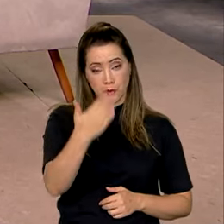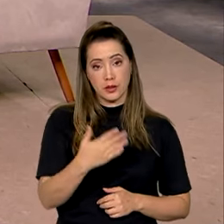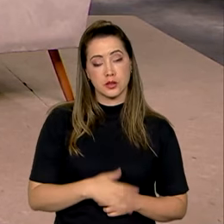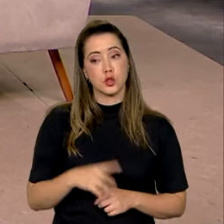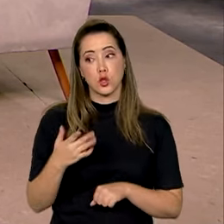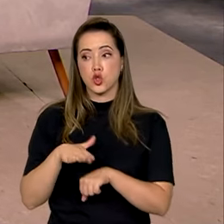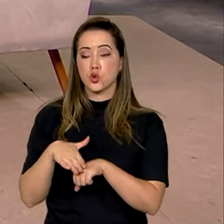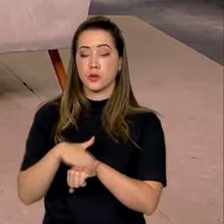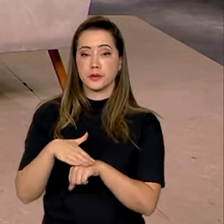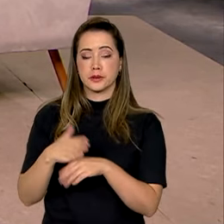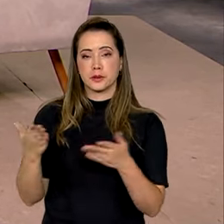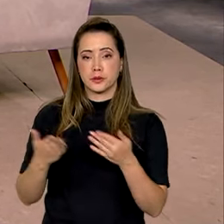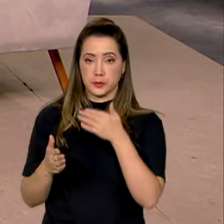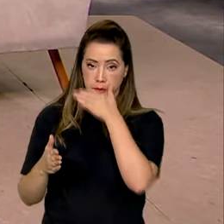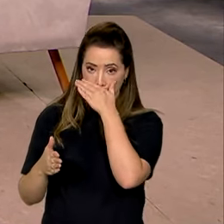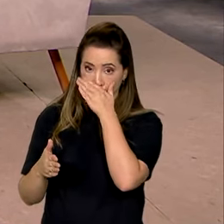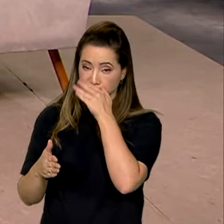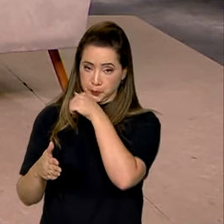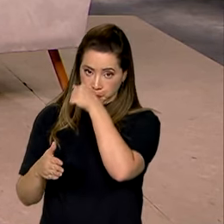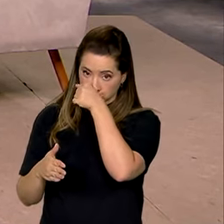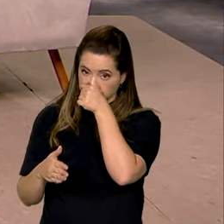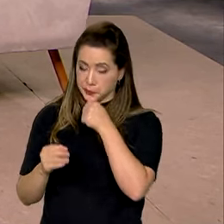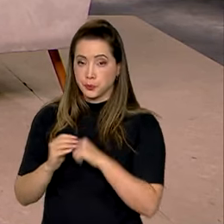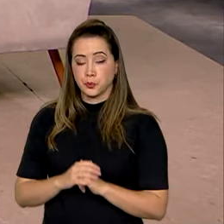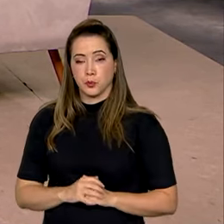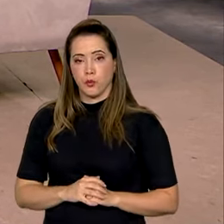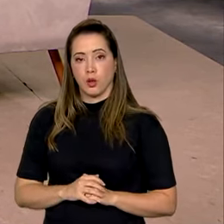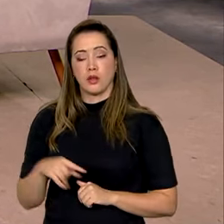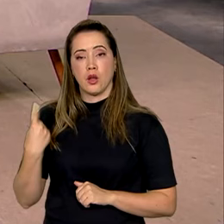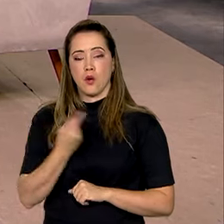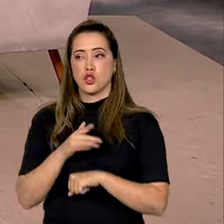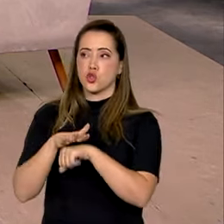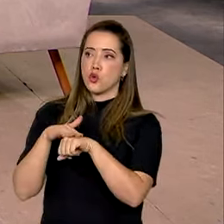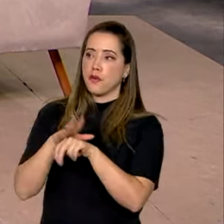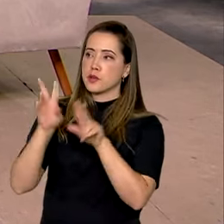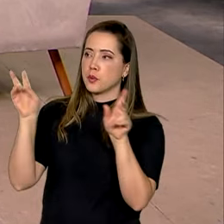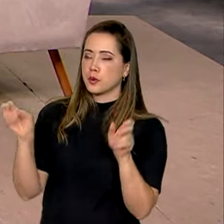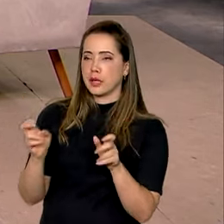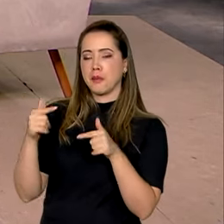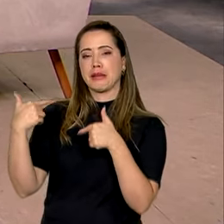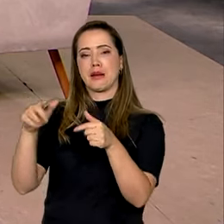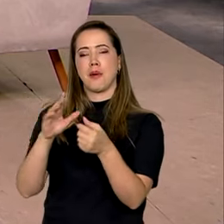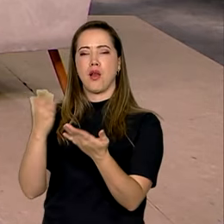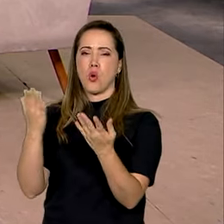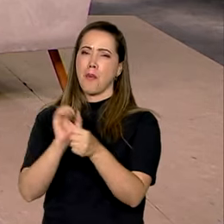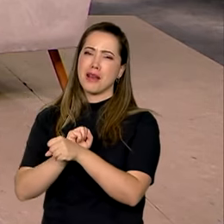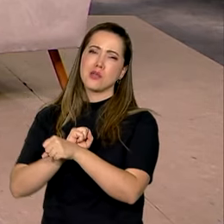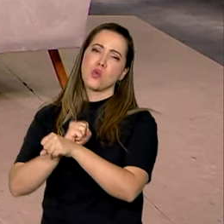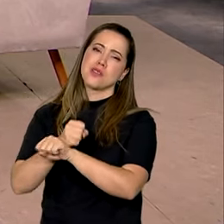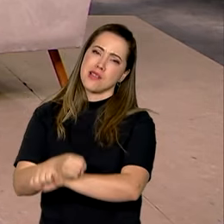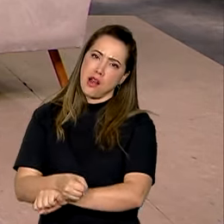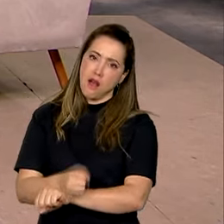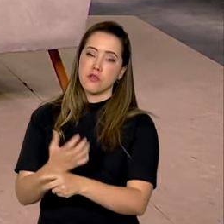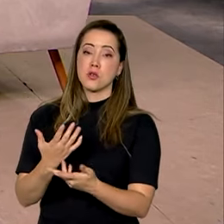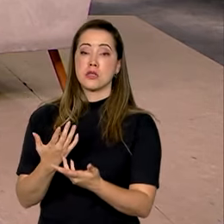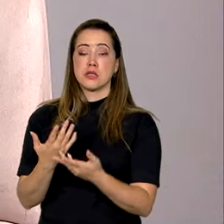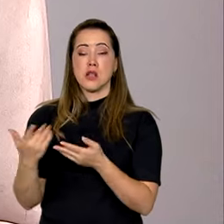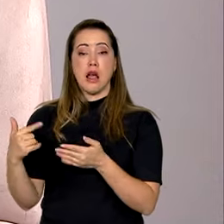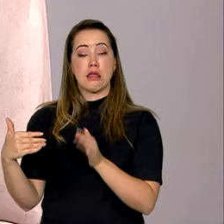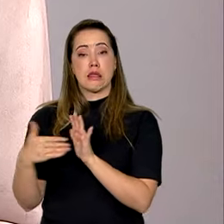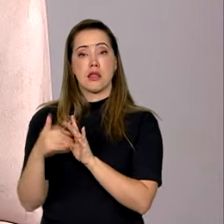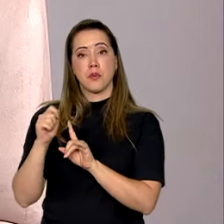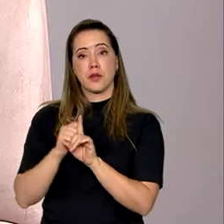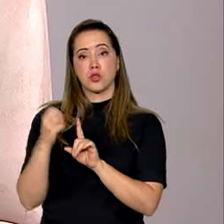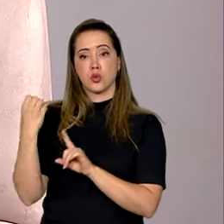respeito dessa questão do trabalho escravo. Nós temos esse levantamento que até outubro já revela um número